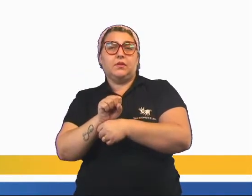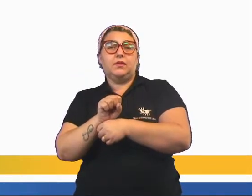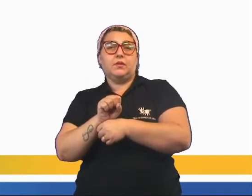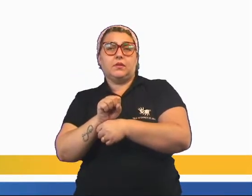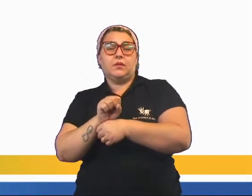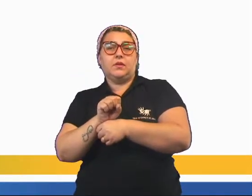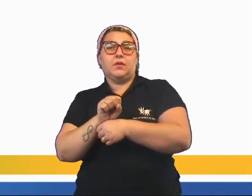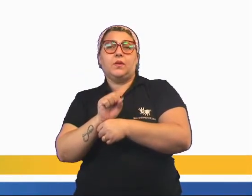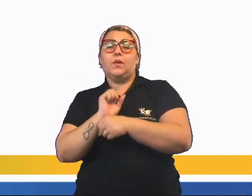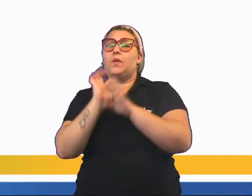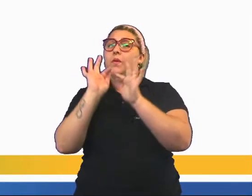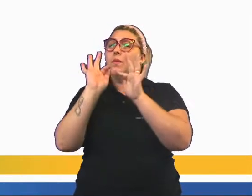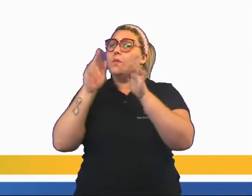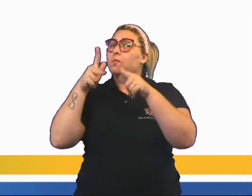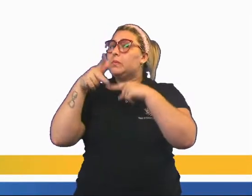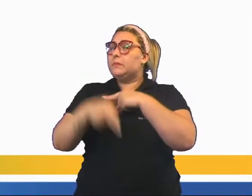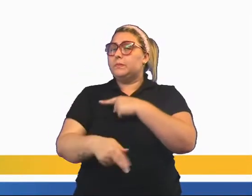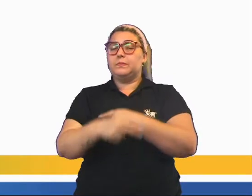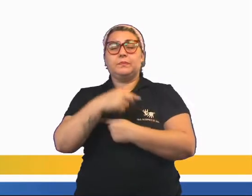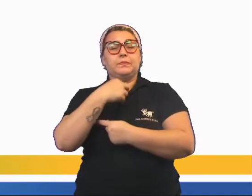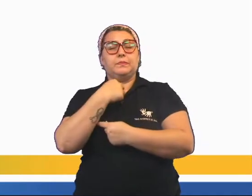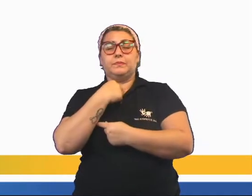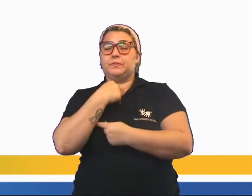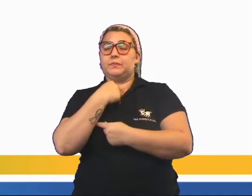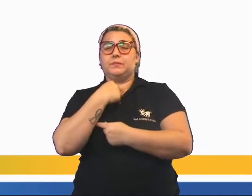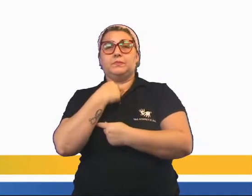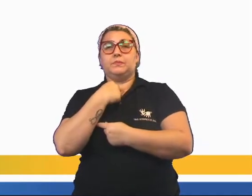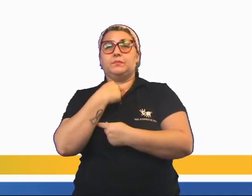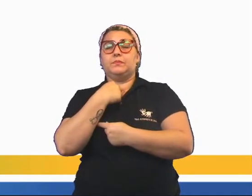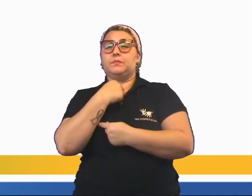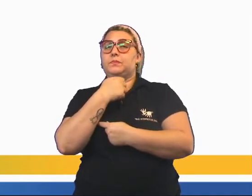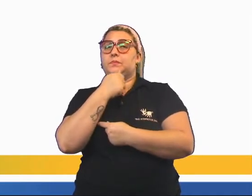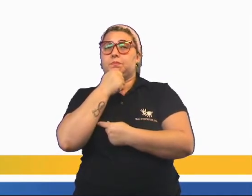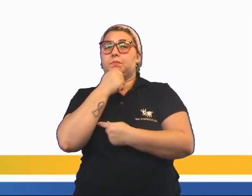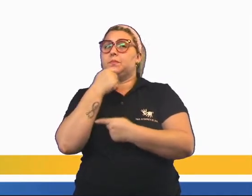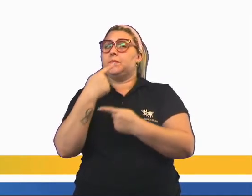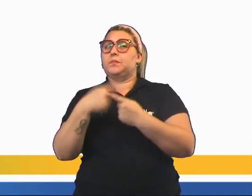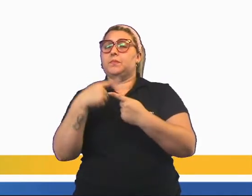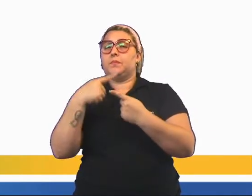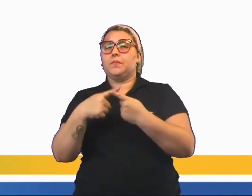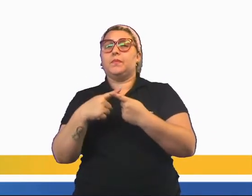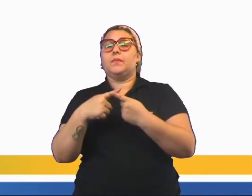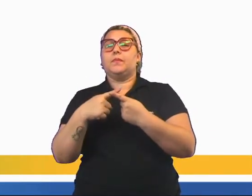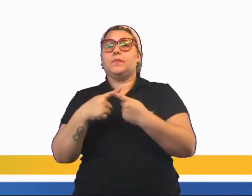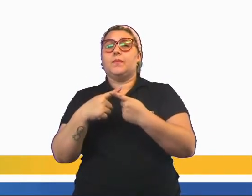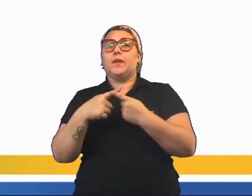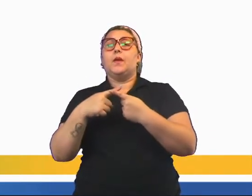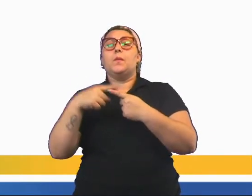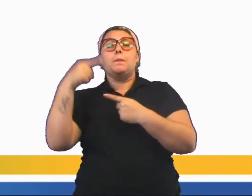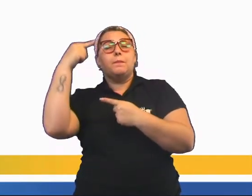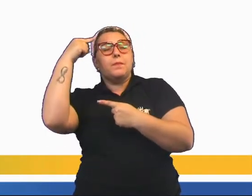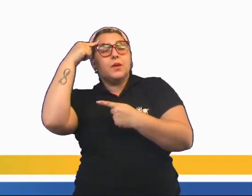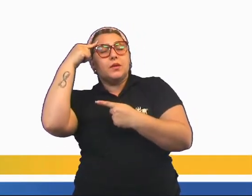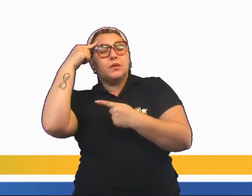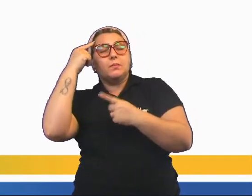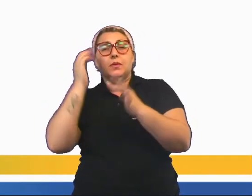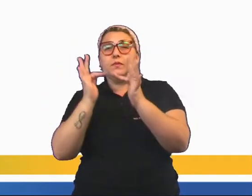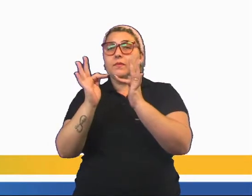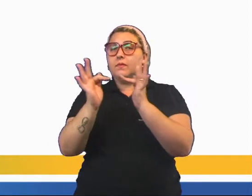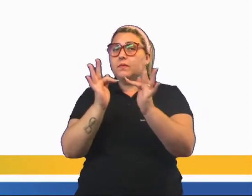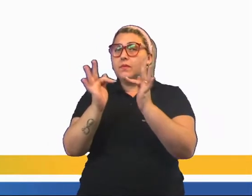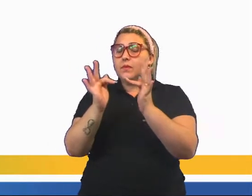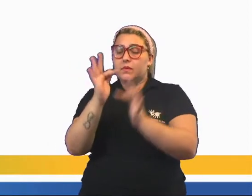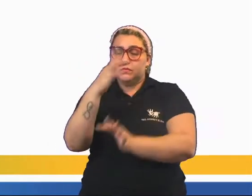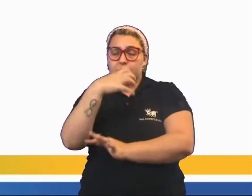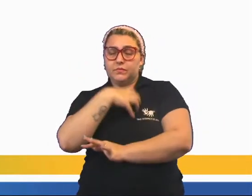não é? O fio não foi cortado porque não estamos fora do pensamento, mas apenas fora da visão física. Então